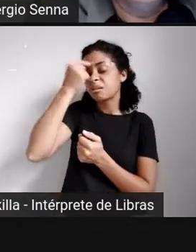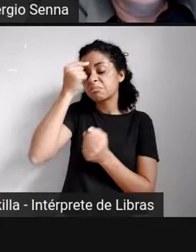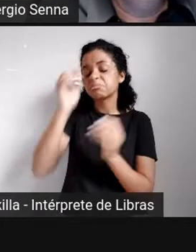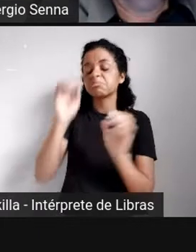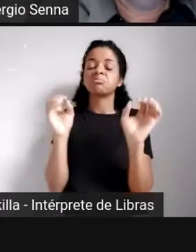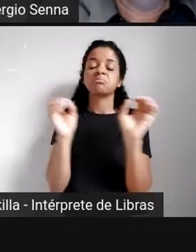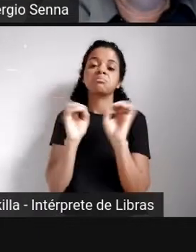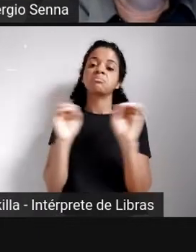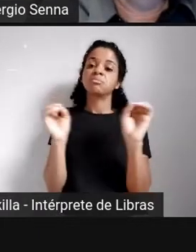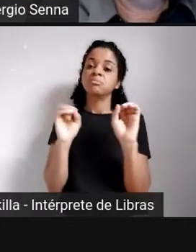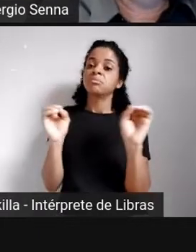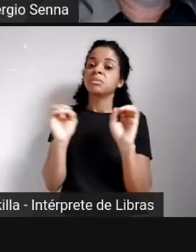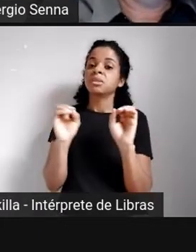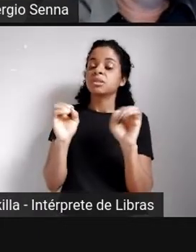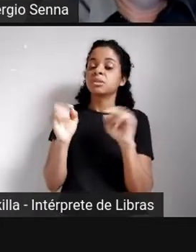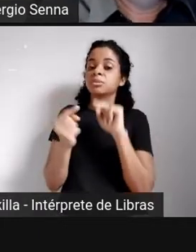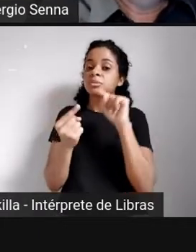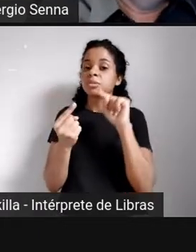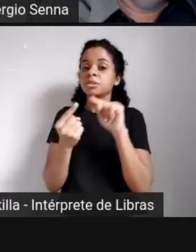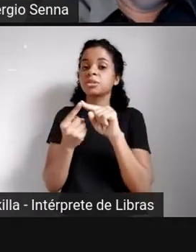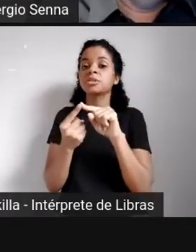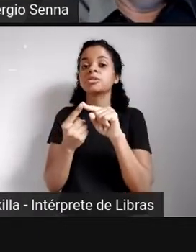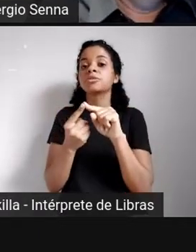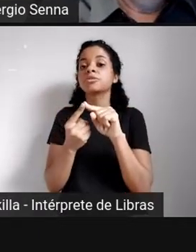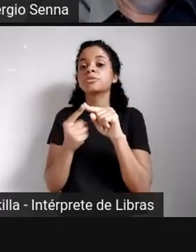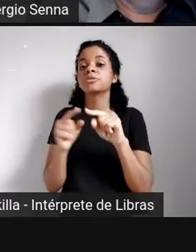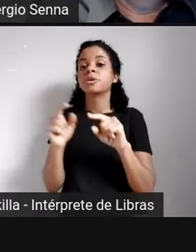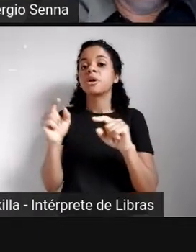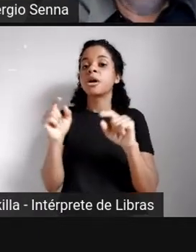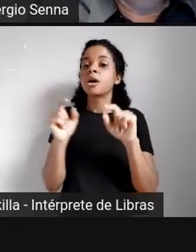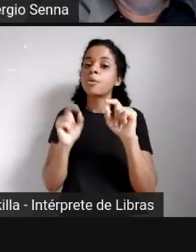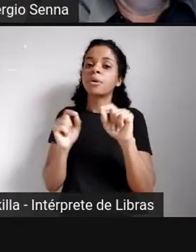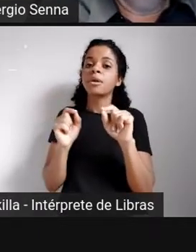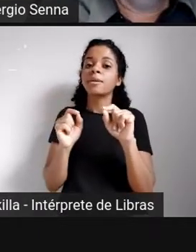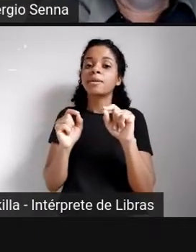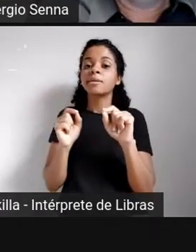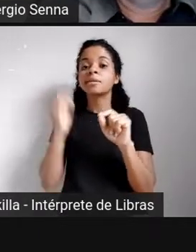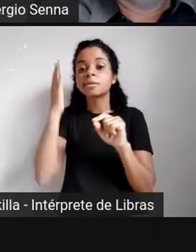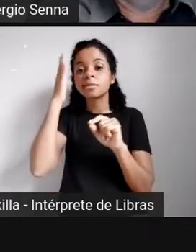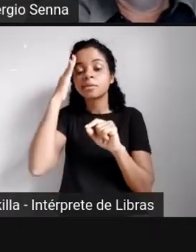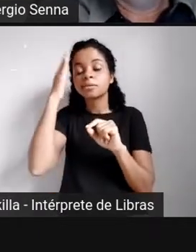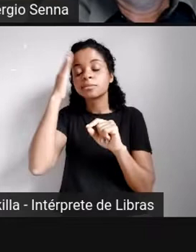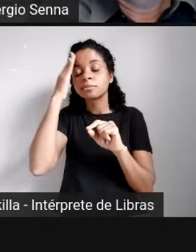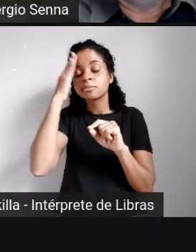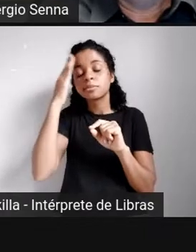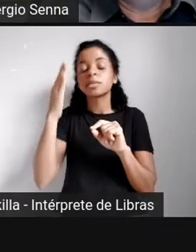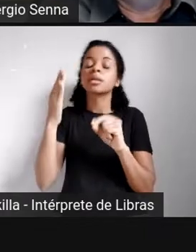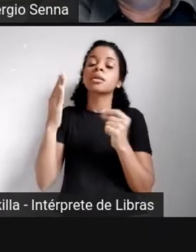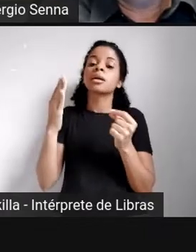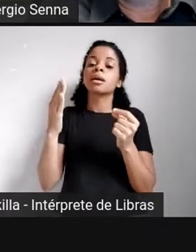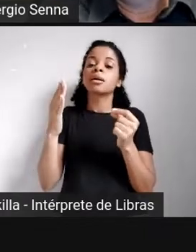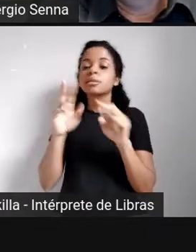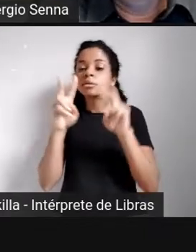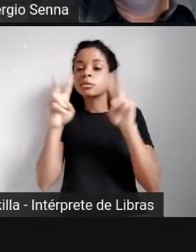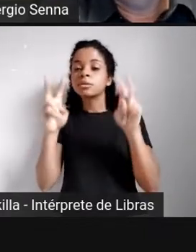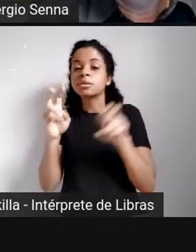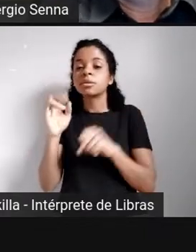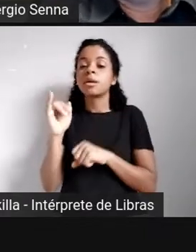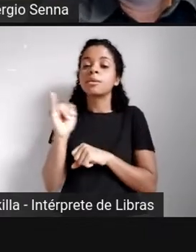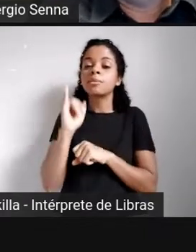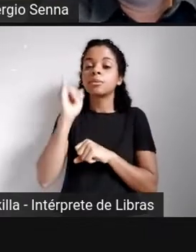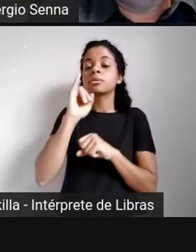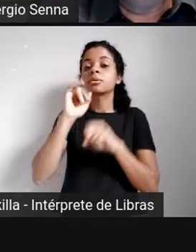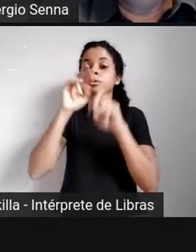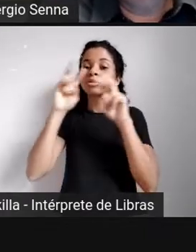é esse o objetivo. O meu objetivo é levantar algumas questões importantes que eu vejo na atualidade do uso,